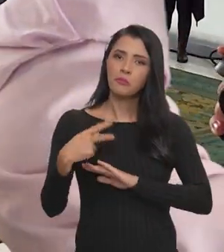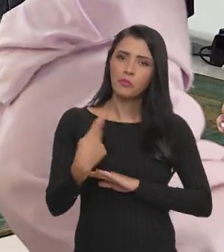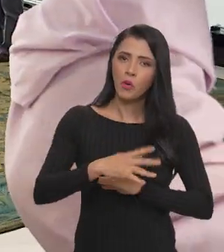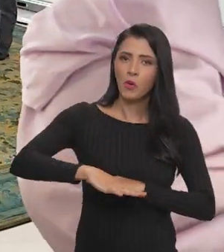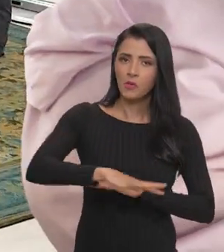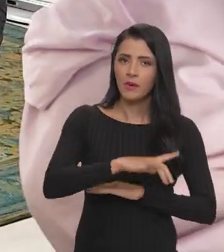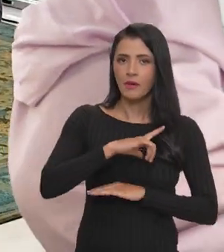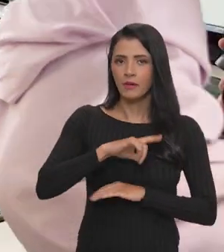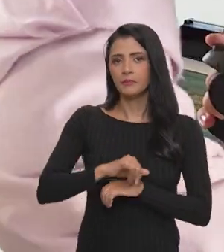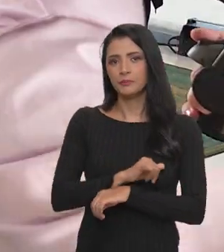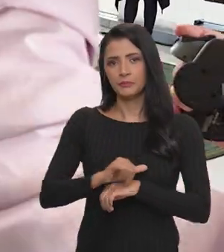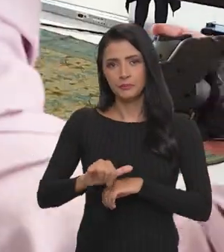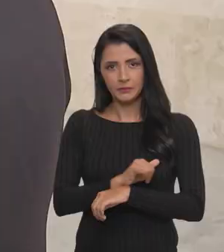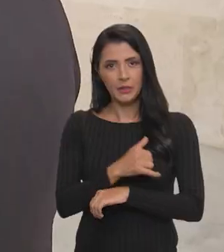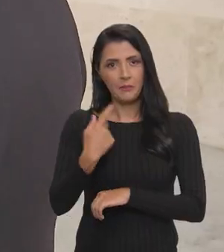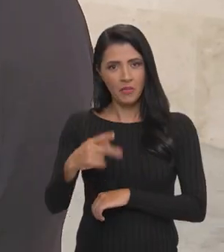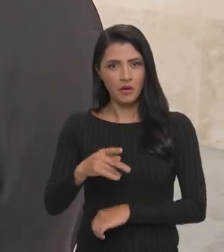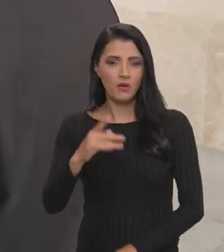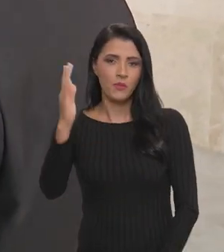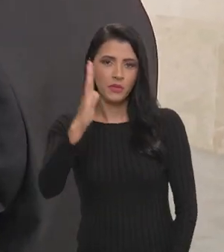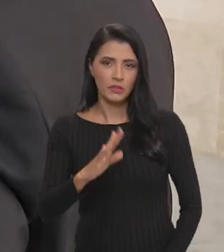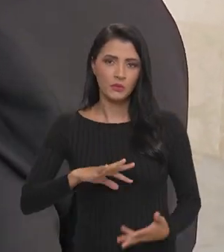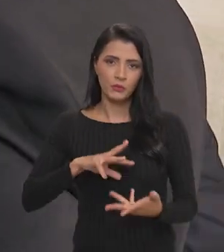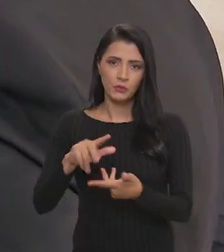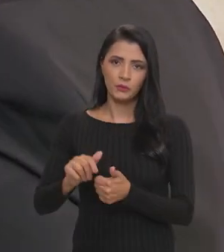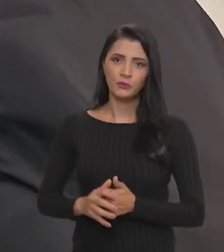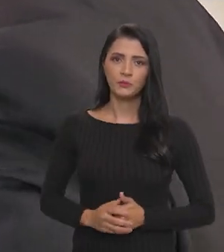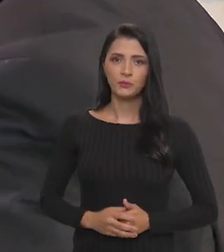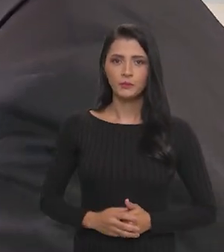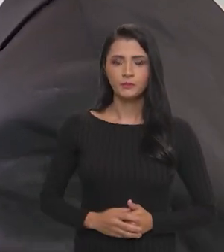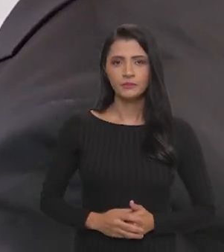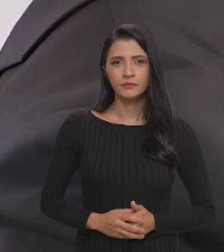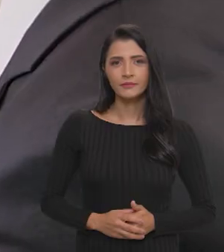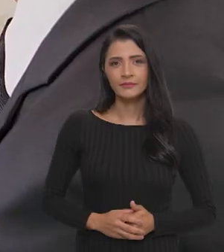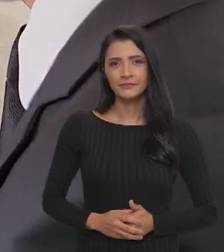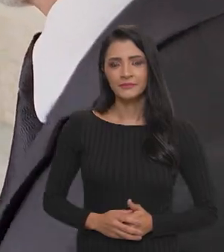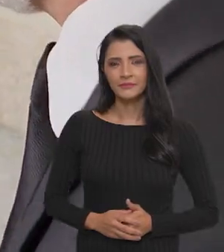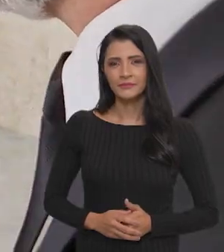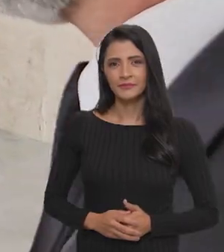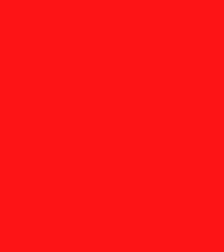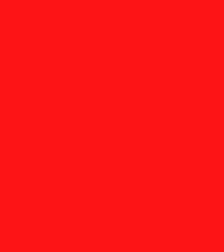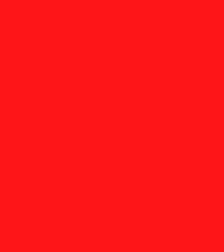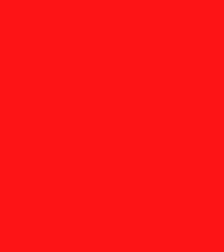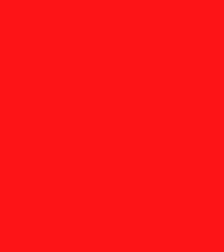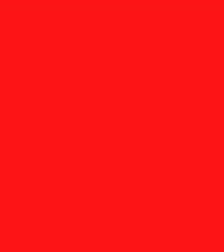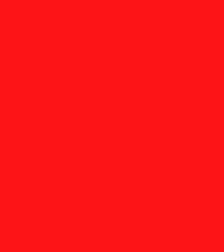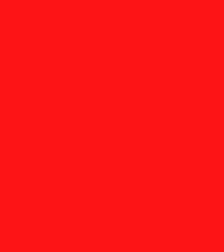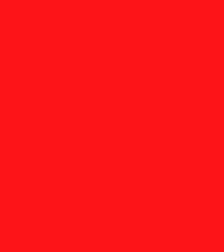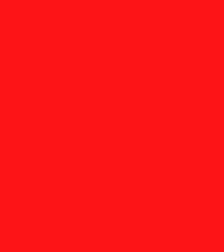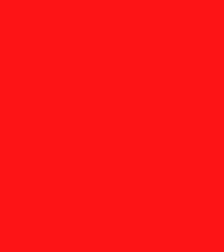a gente sobre os diferentes aspectos desse setor estratégico para o Brasil e para o mundo.